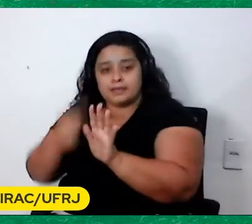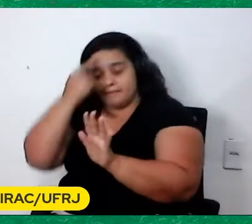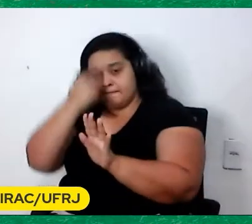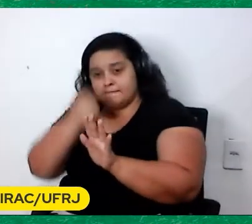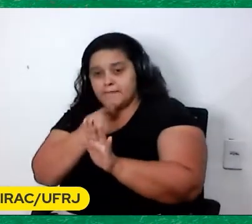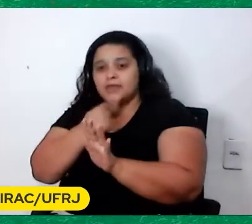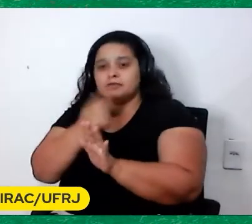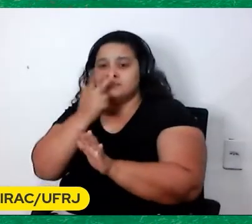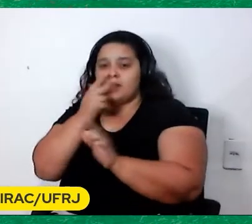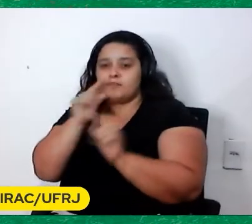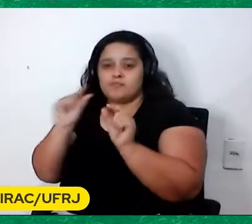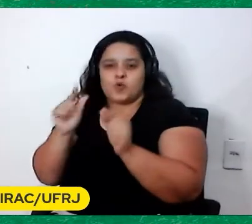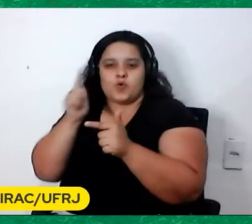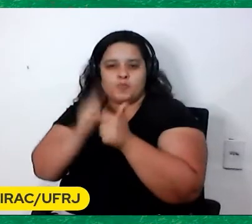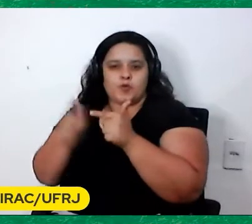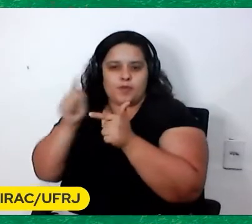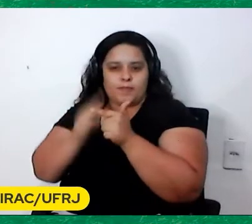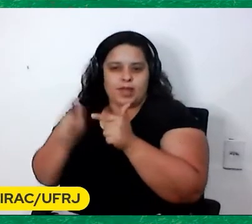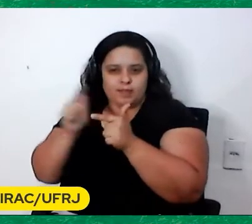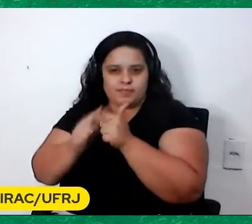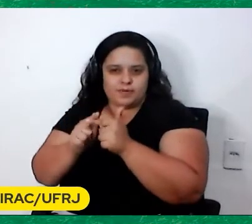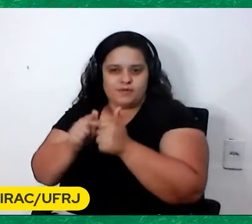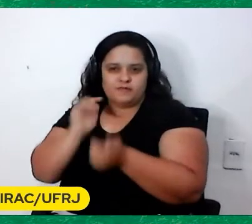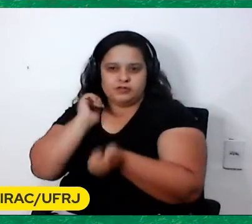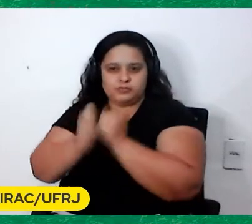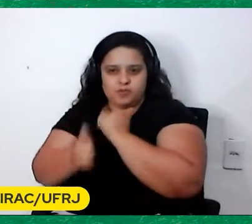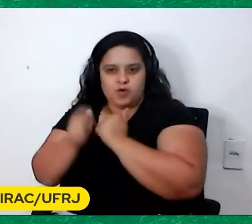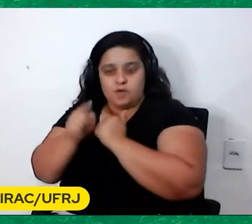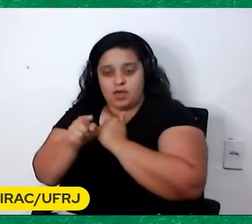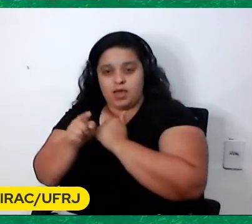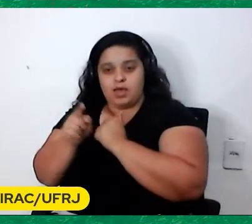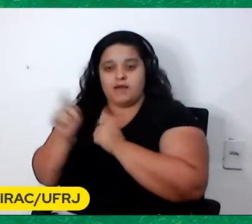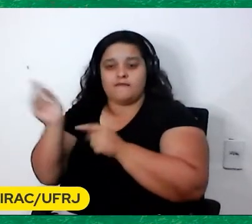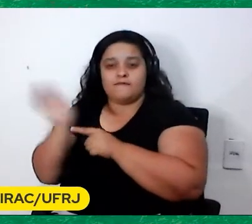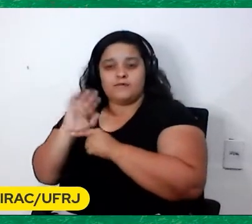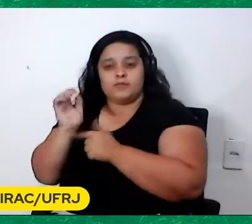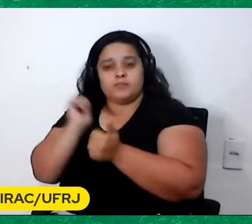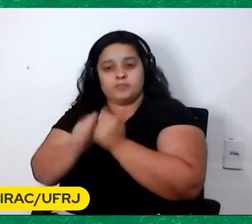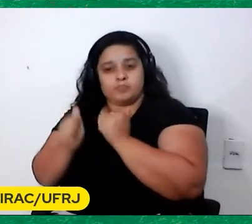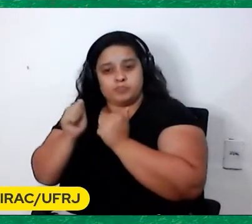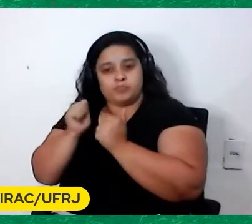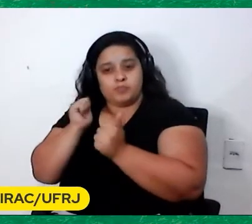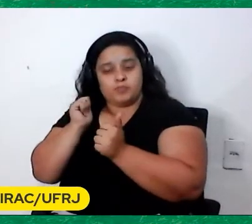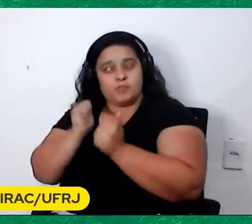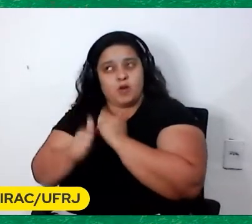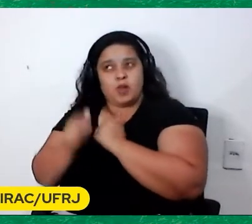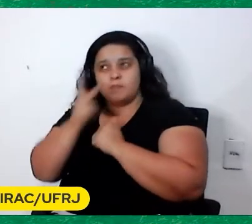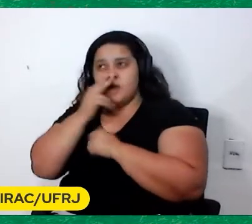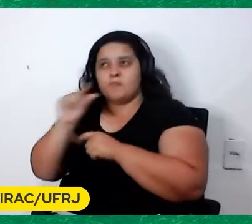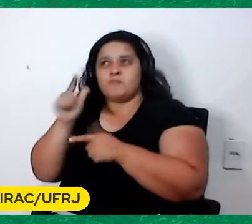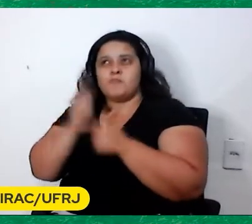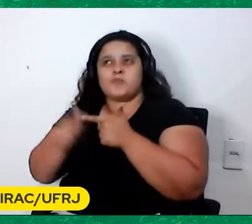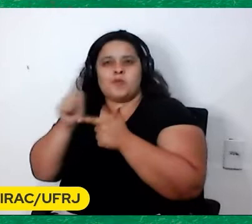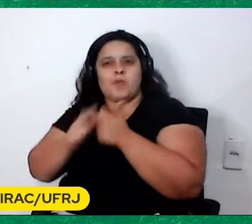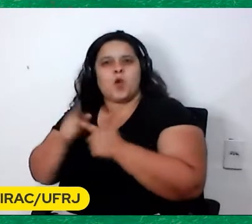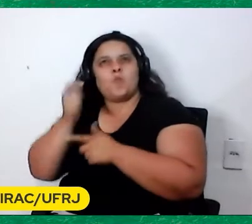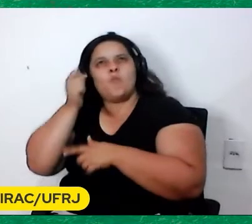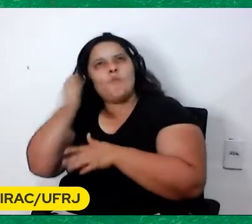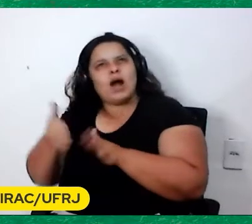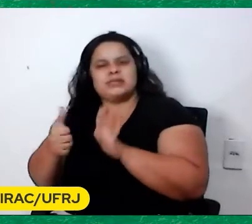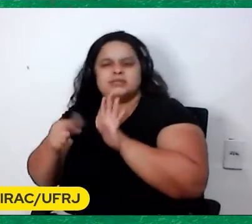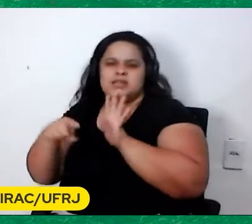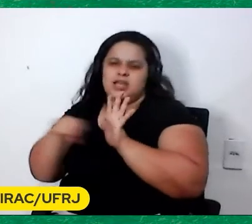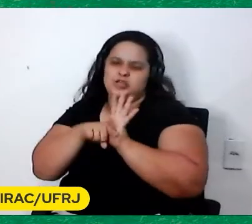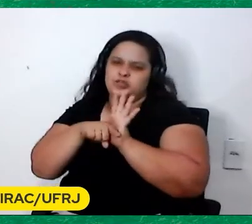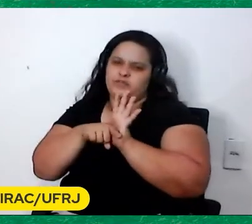problematizada Do futebol O Subterrâneo do Futebol É filme que problematiza Ele é quase Ele é quase negativo É